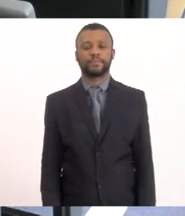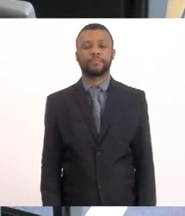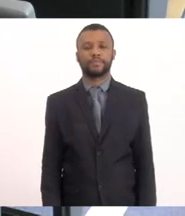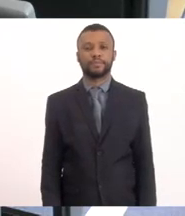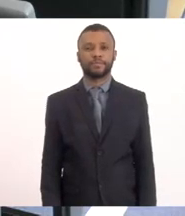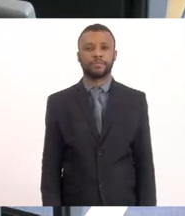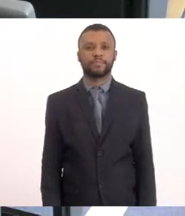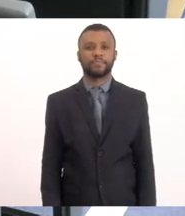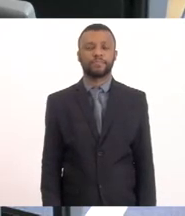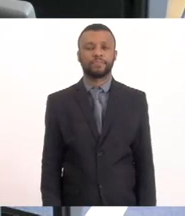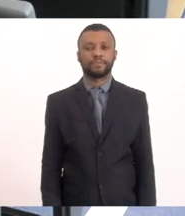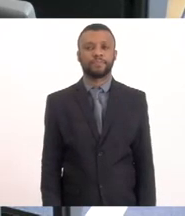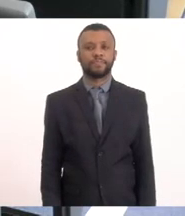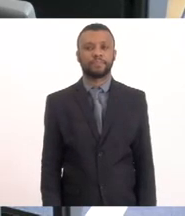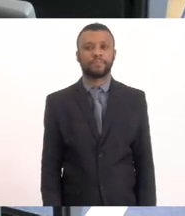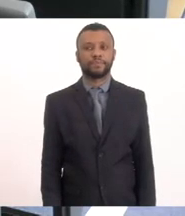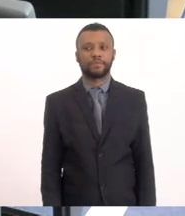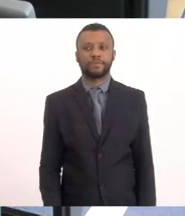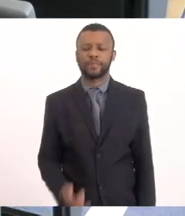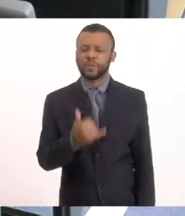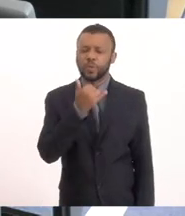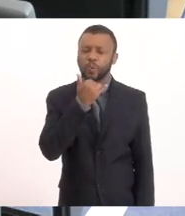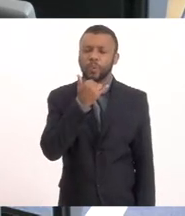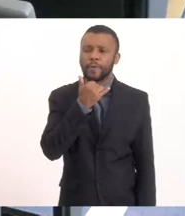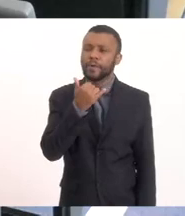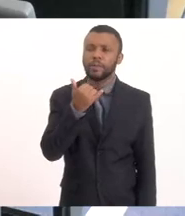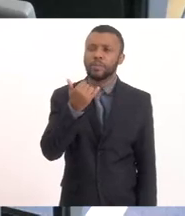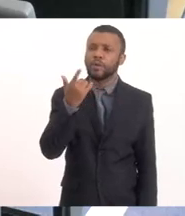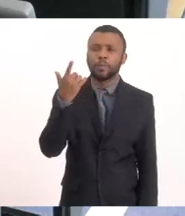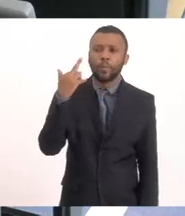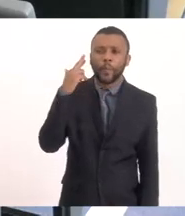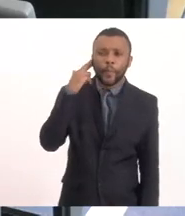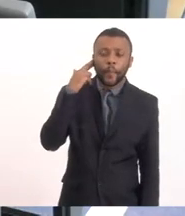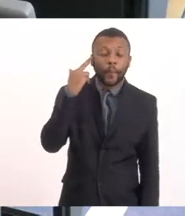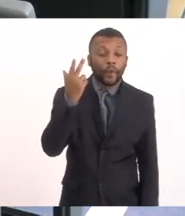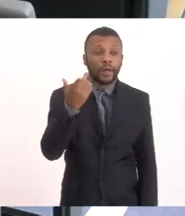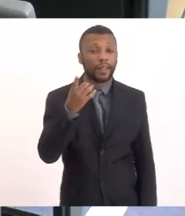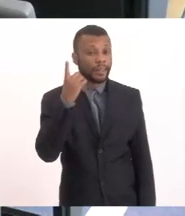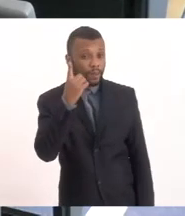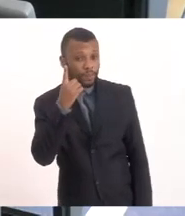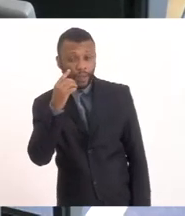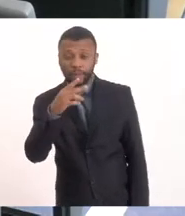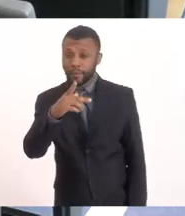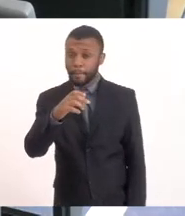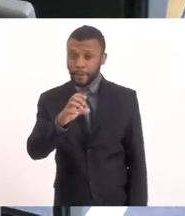Não estamos ouvindo Deputado Pedro Ricardo Se encontra online